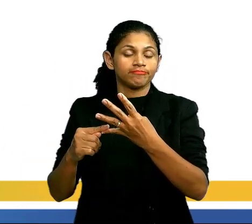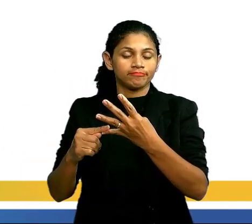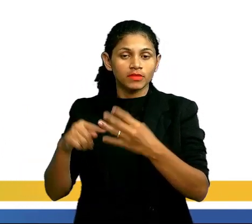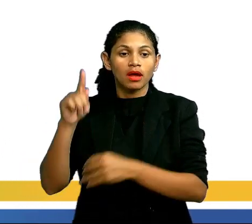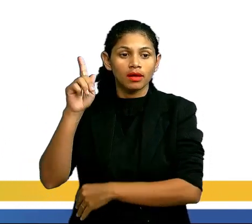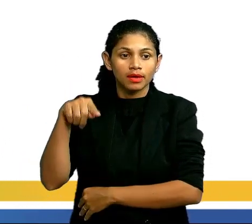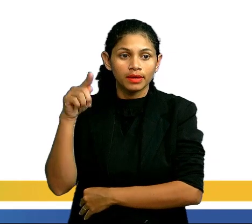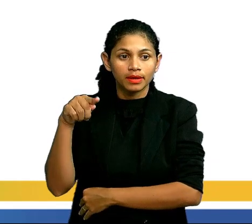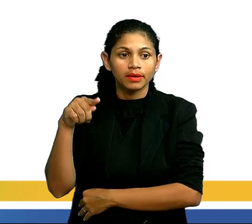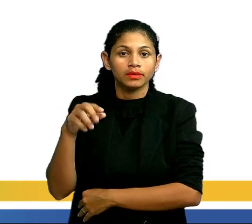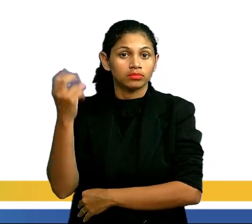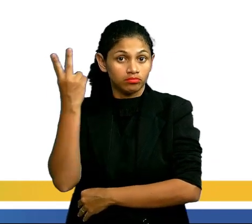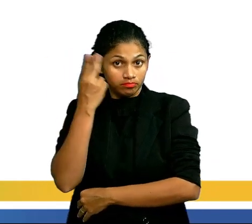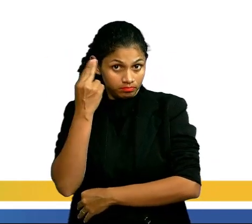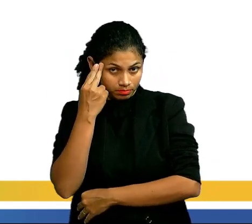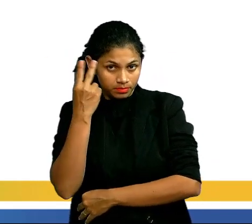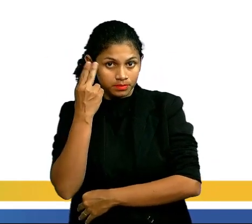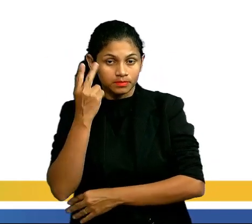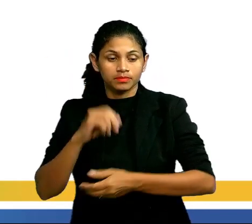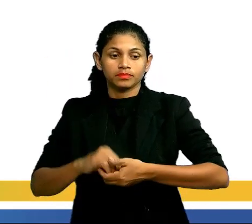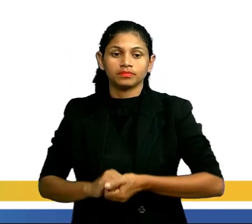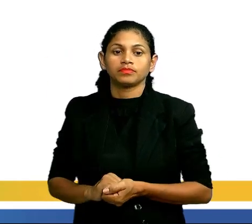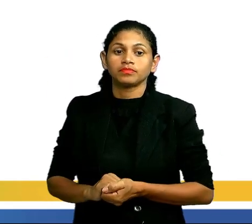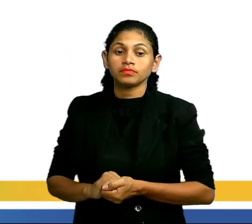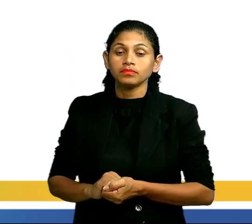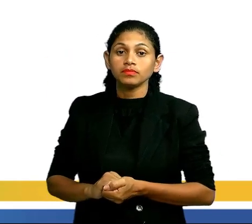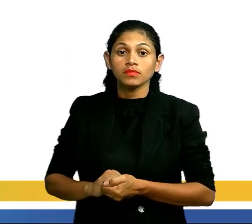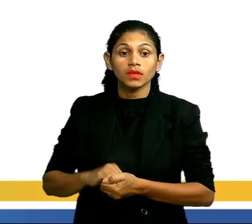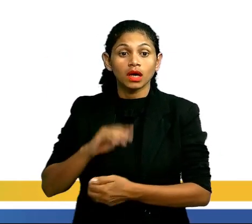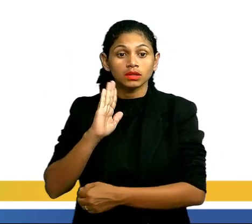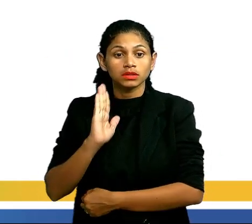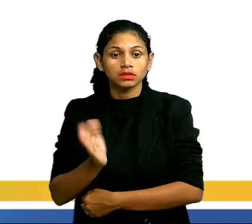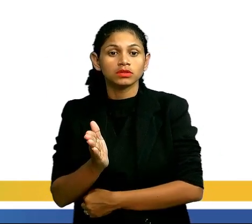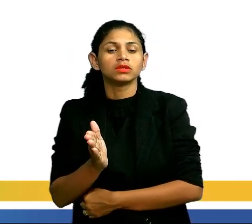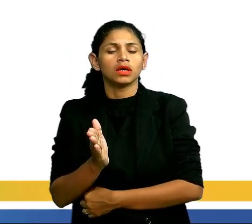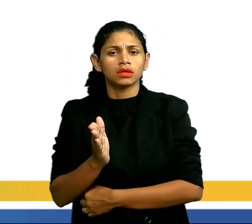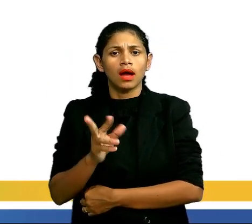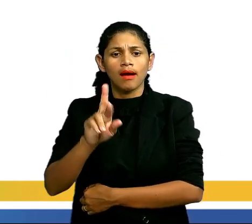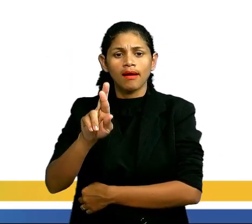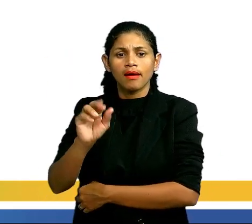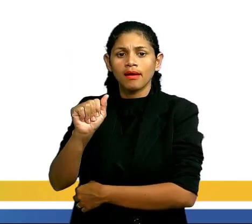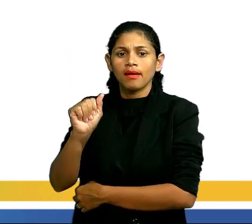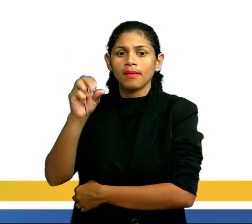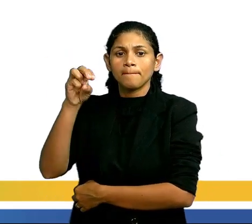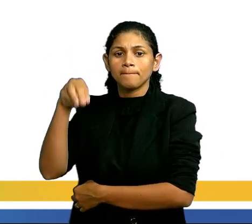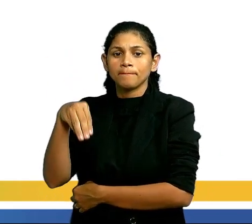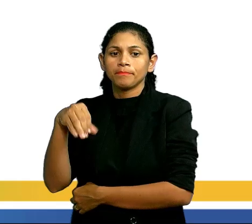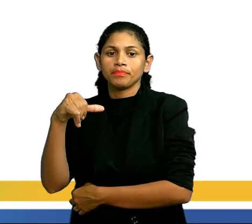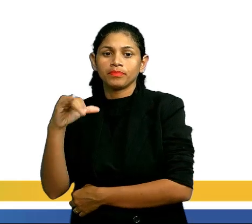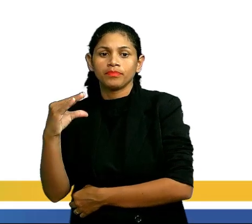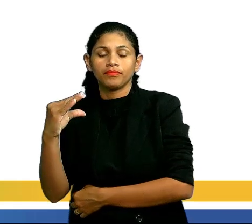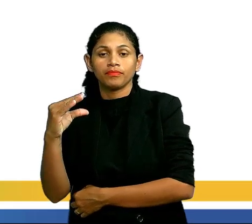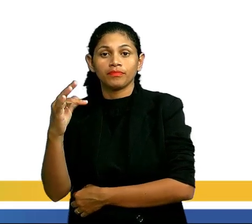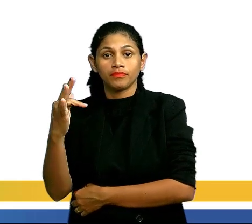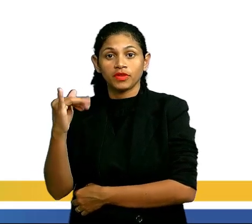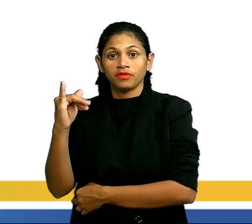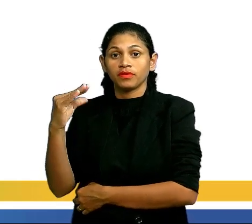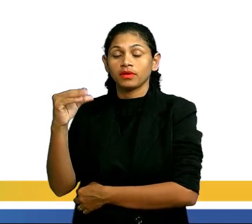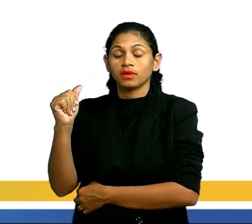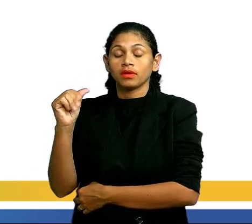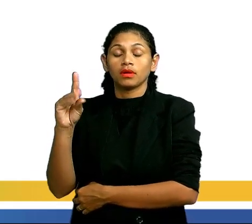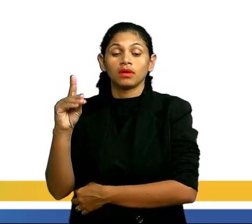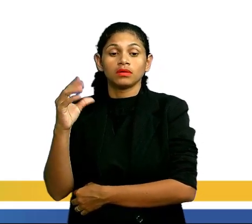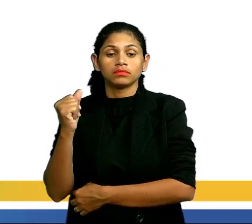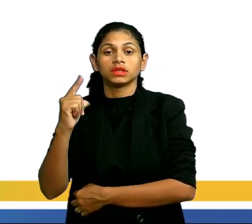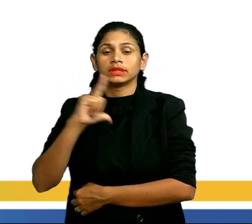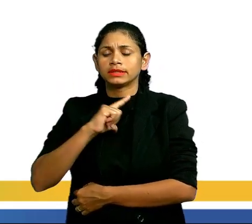ela é uma cadeia normal. Já uma cadeia ramificada, ela vai apresentar uma ramificação, ela vai ter mais de